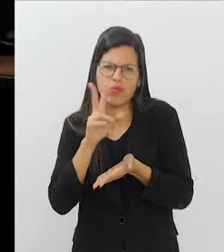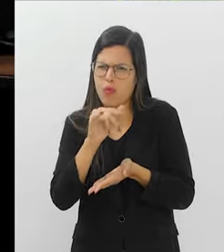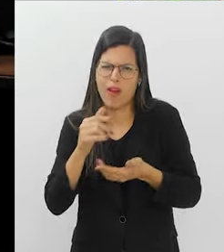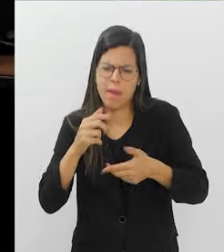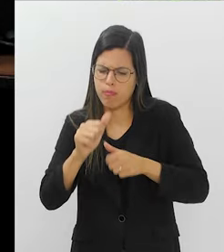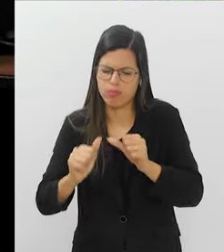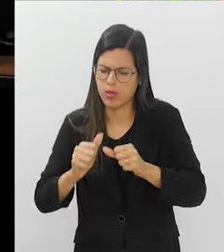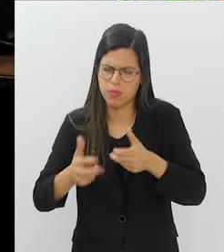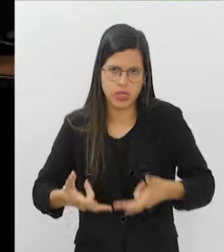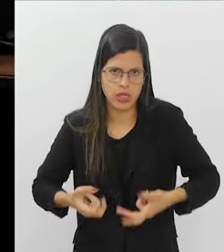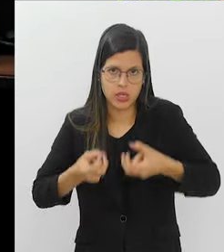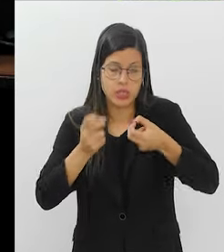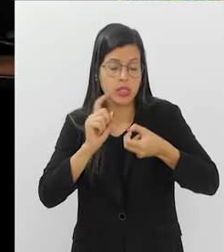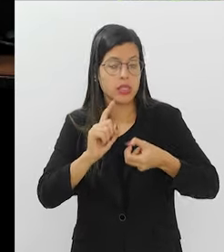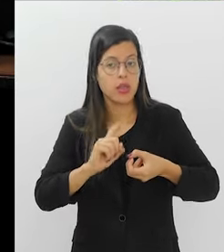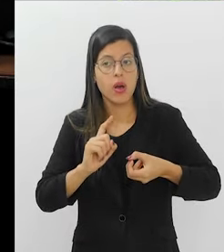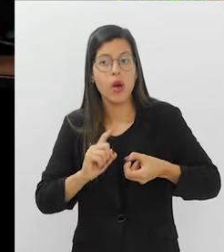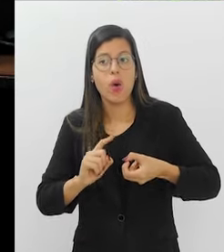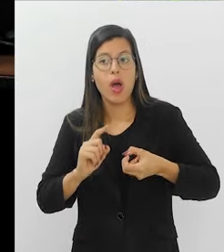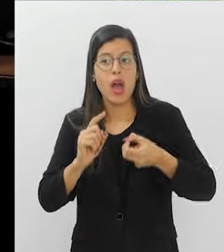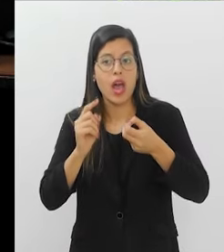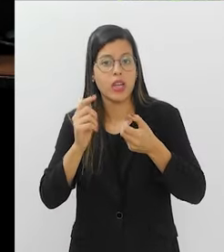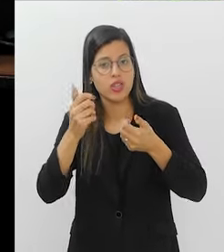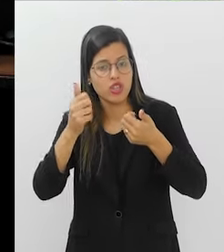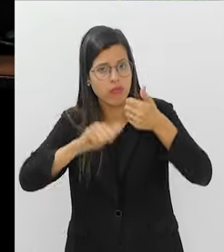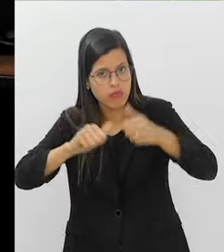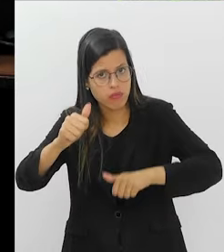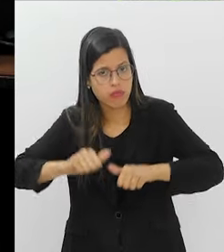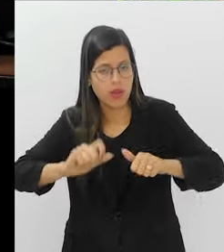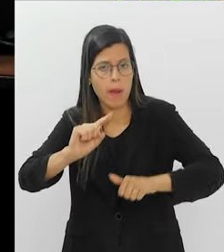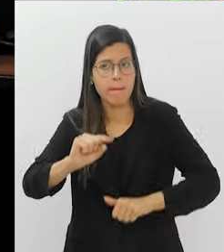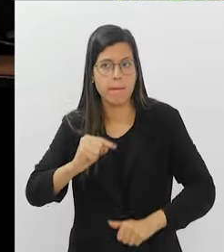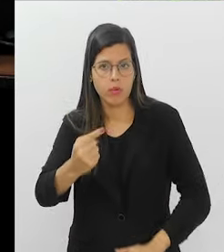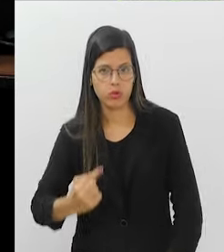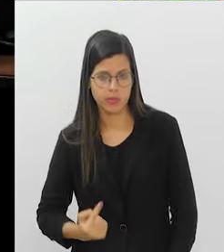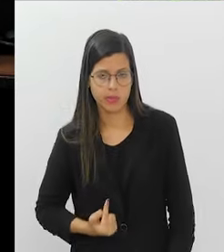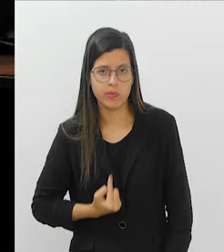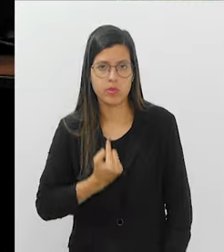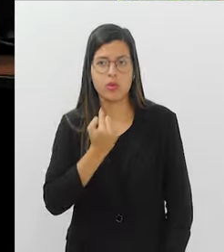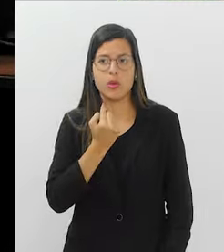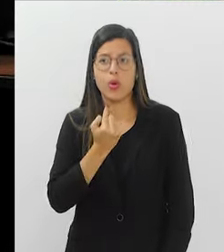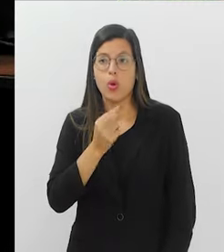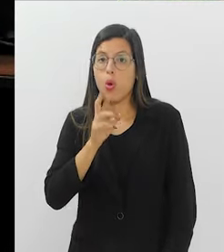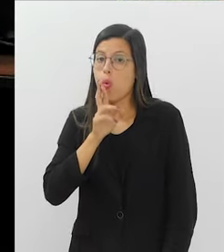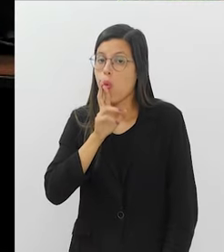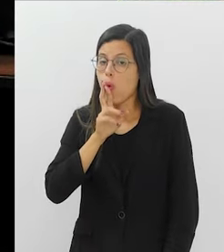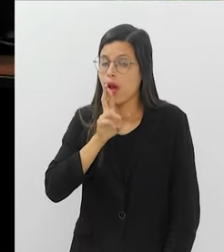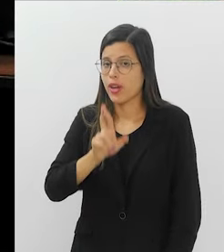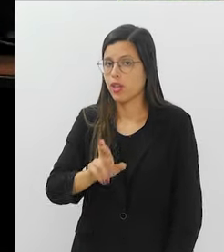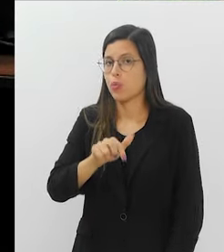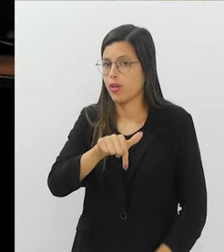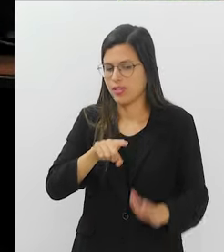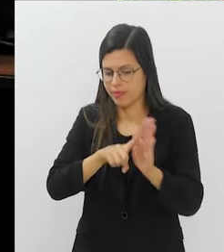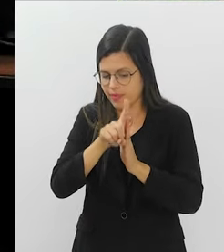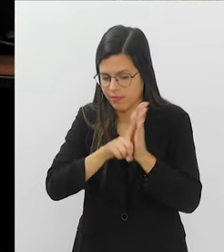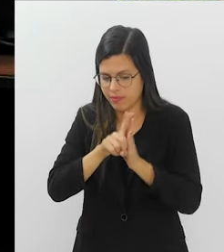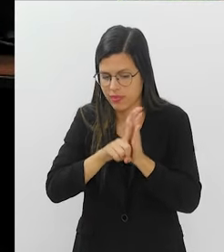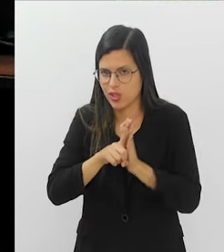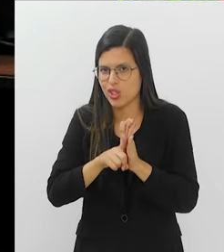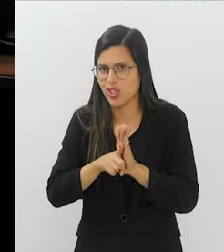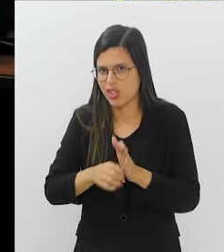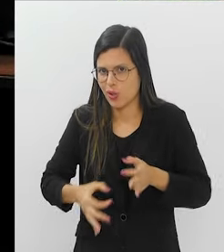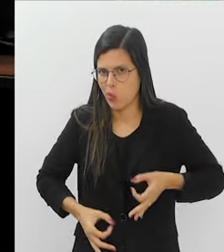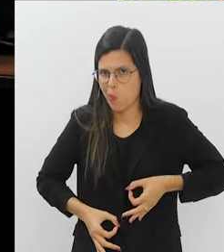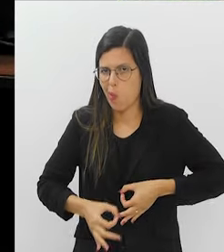tem chance de ser agressivo. Então, a gente vai avaliar a próxima colonoscopia de acordo com o resultado do patologista.